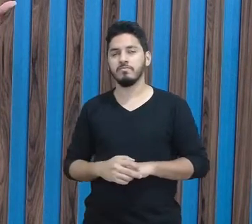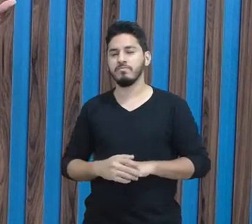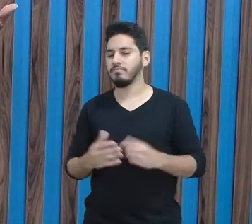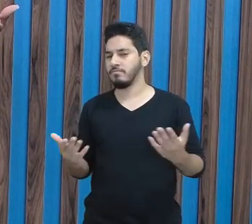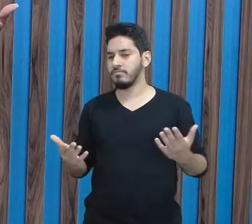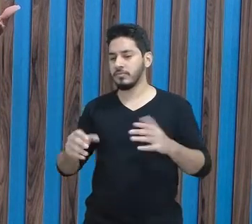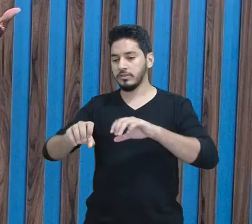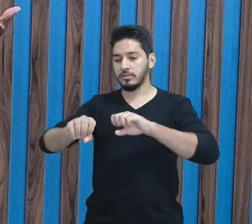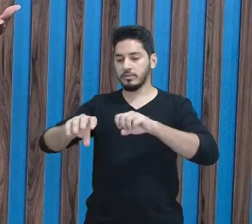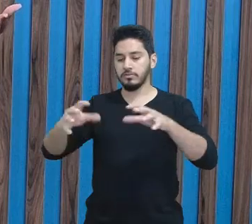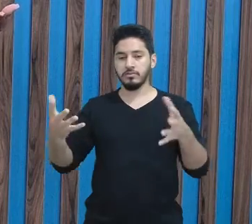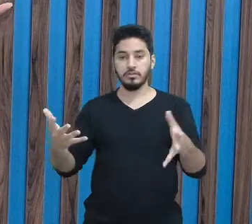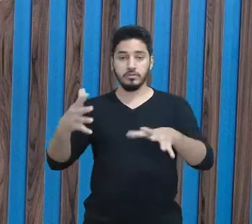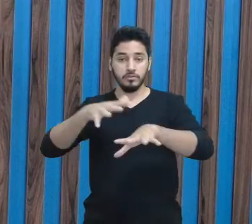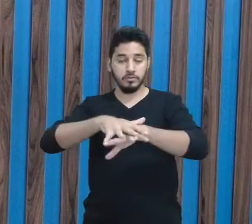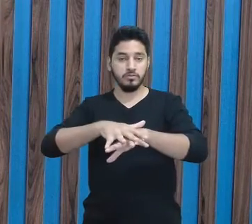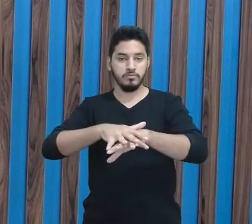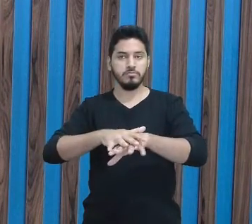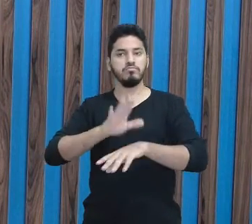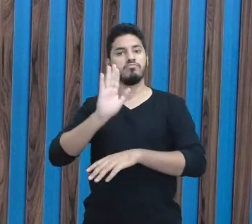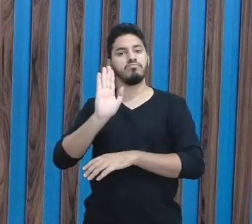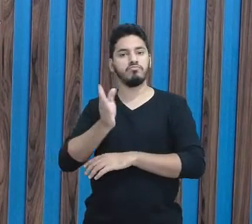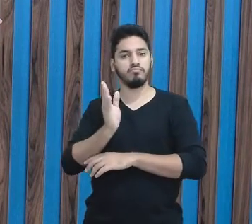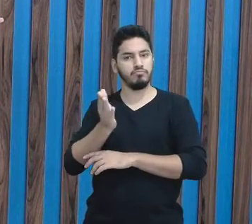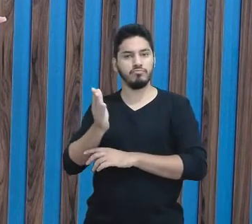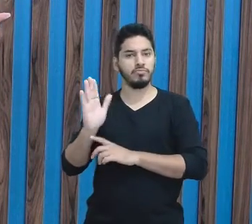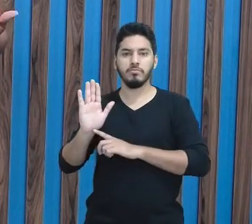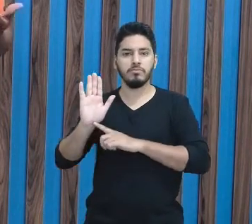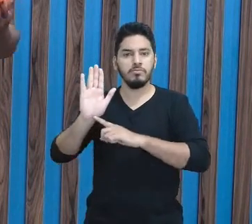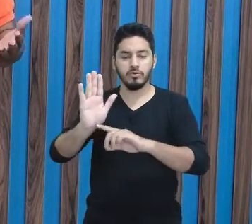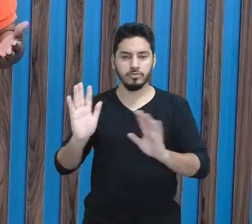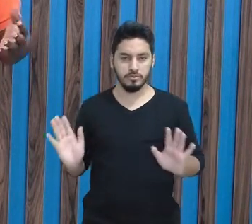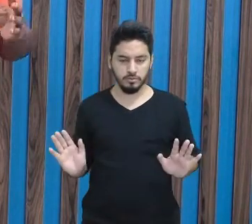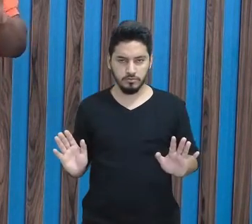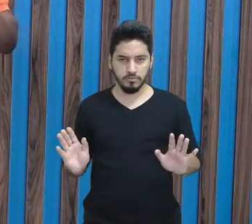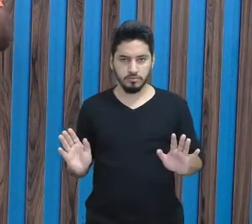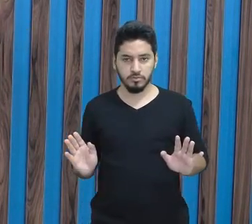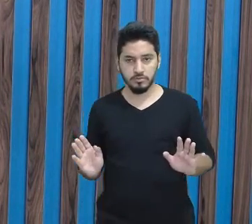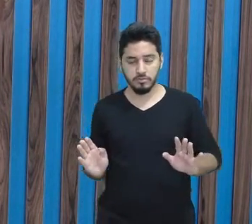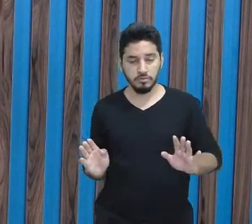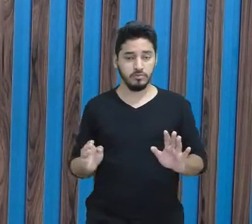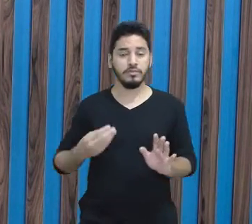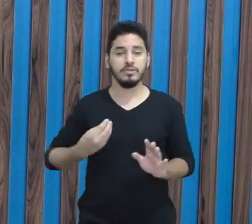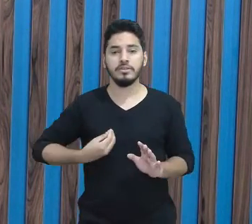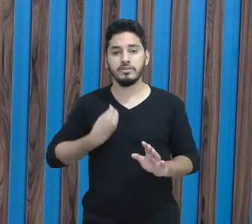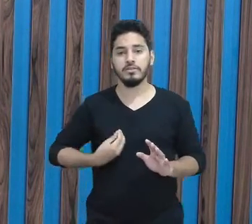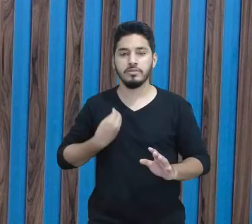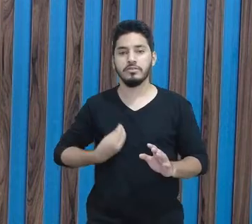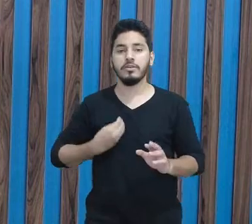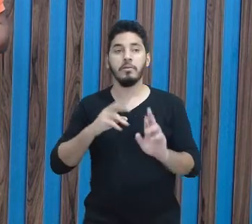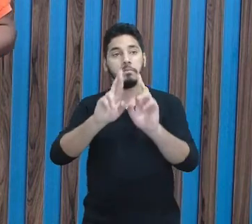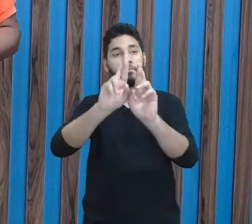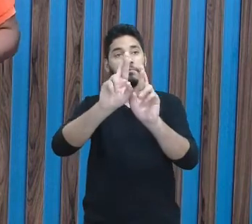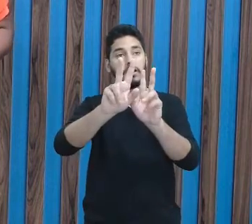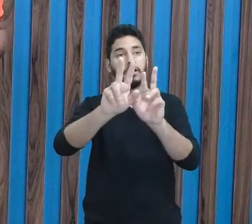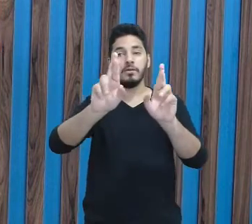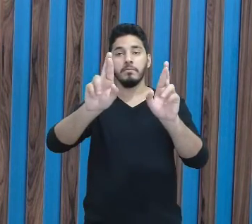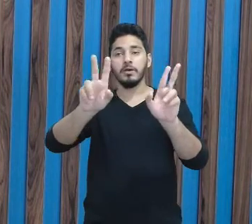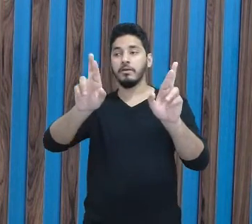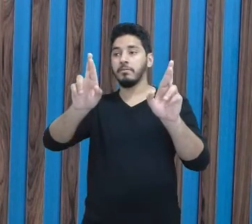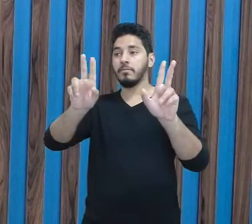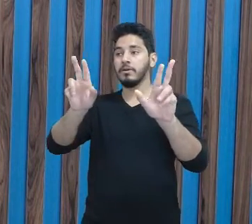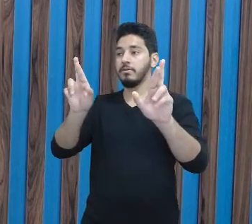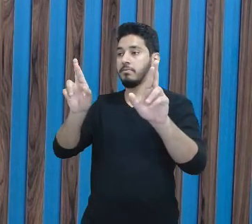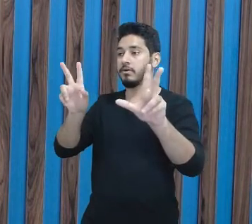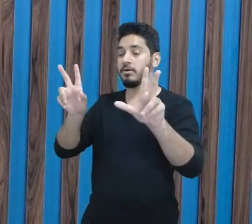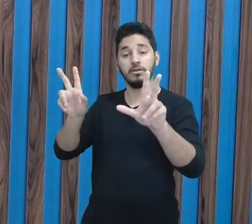a educação inclusiva, ele já coloca muito bem aí, que enquanto existe a diversidade, acontece